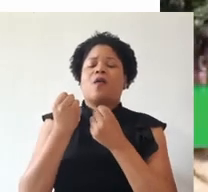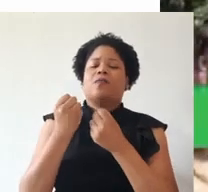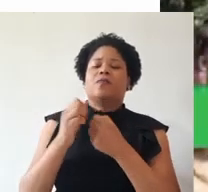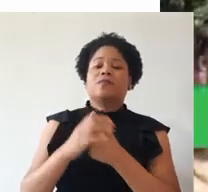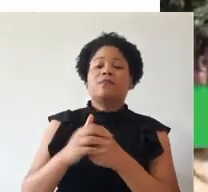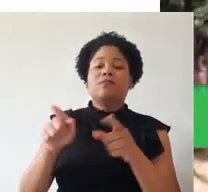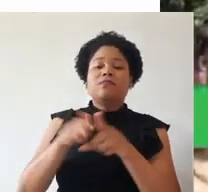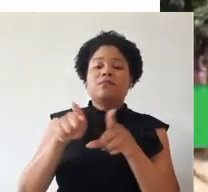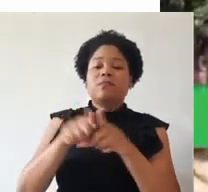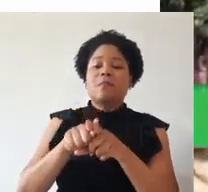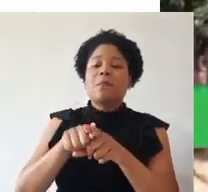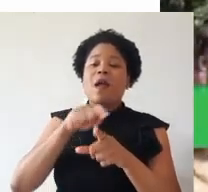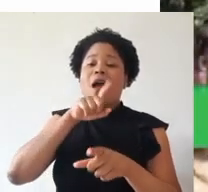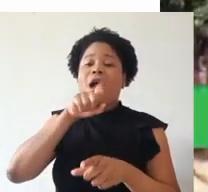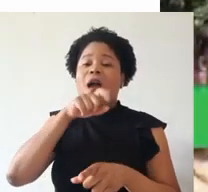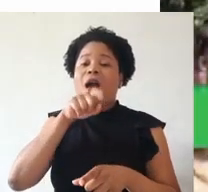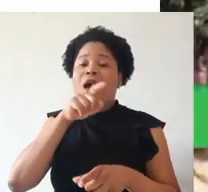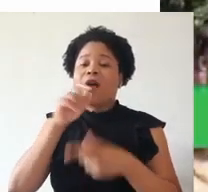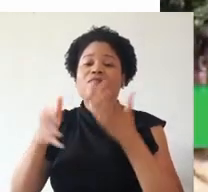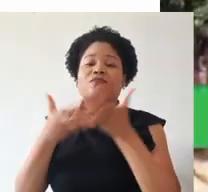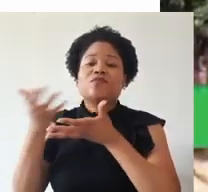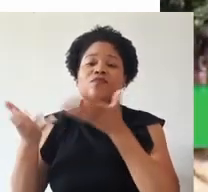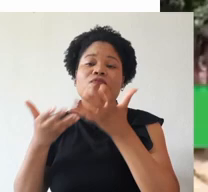avicultura,